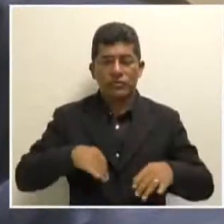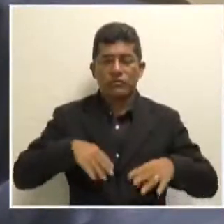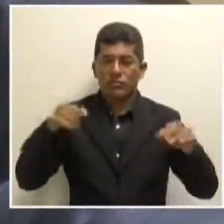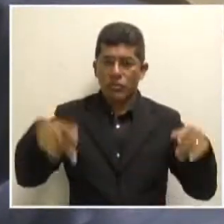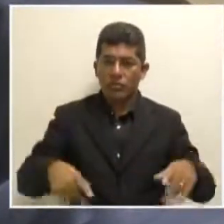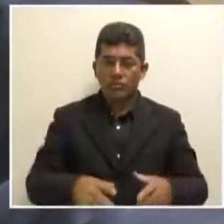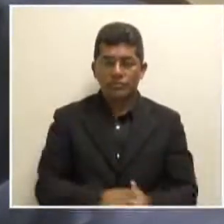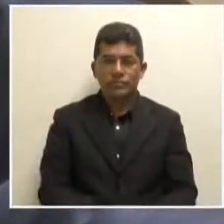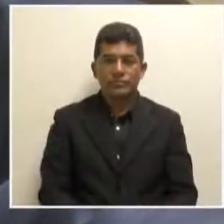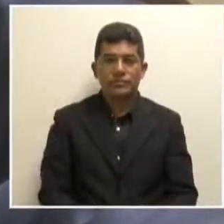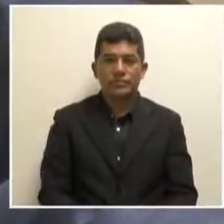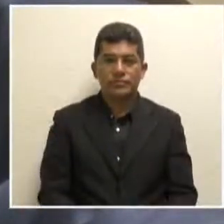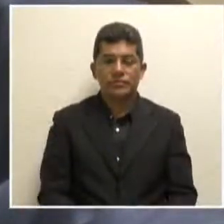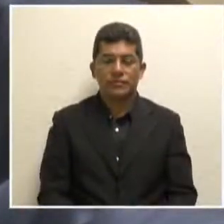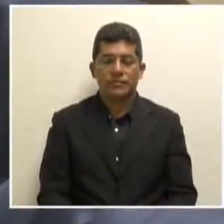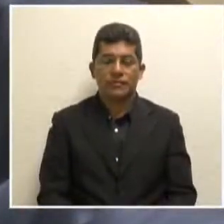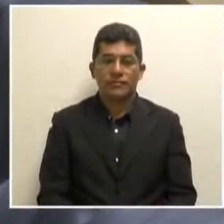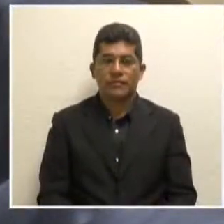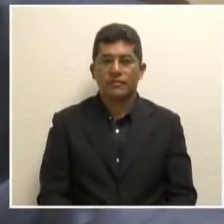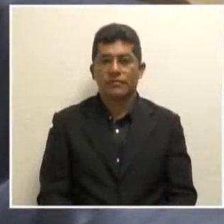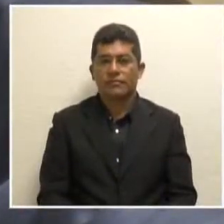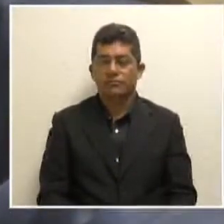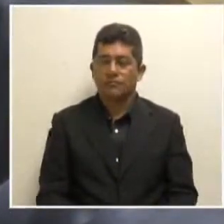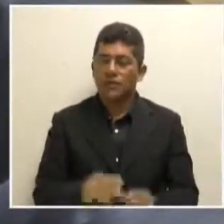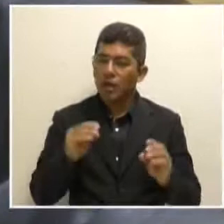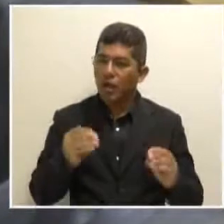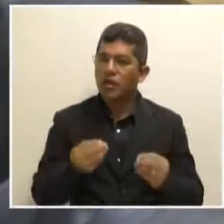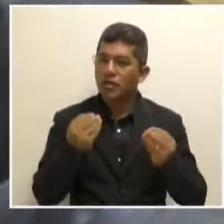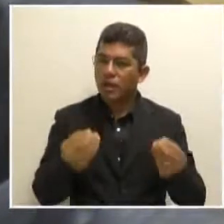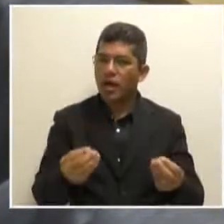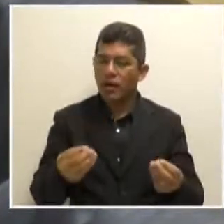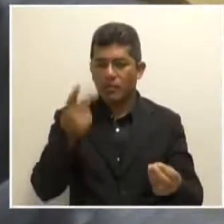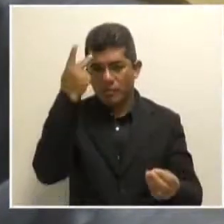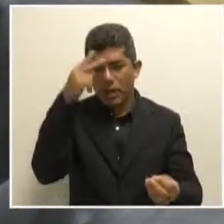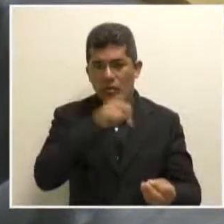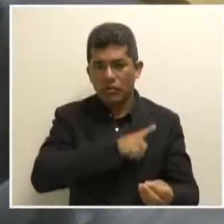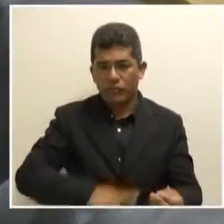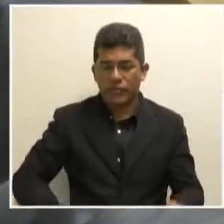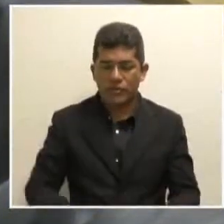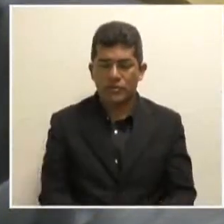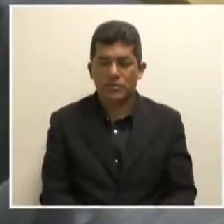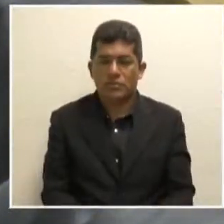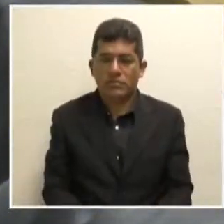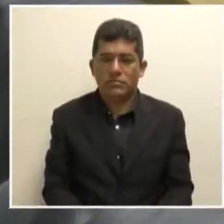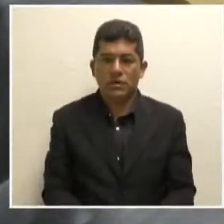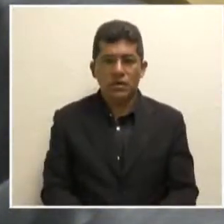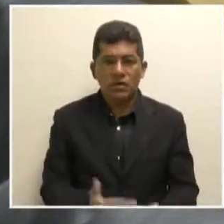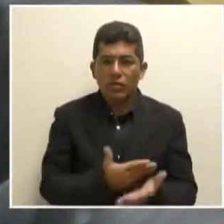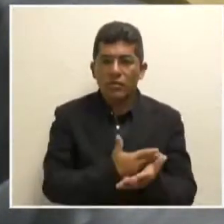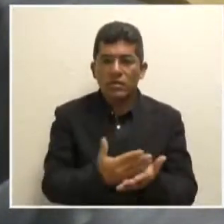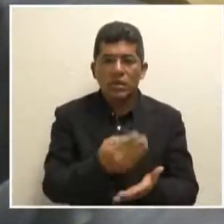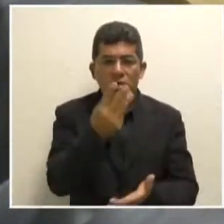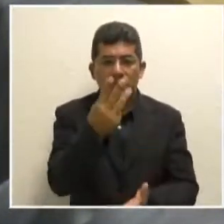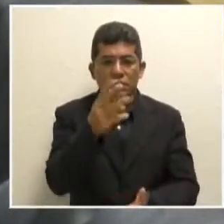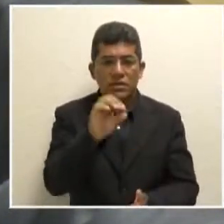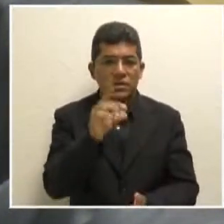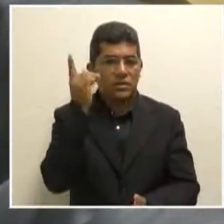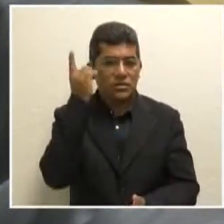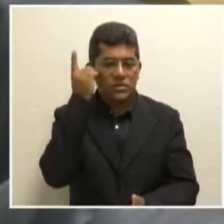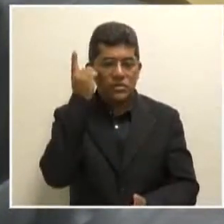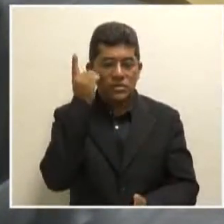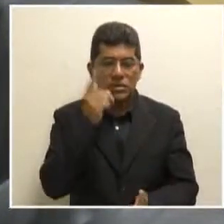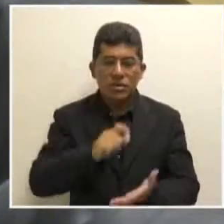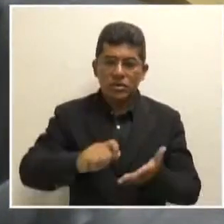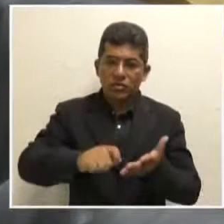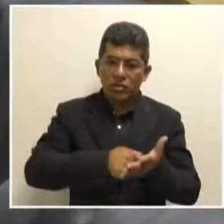vejo por este ângulo e dar oportunidade ao governo que se iniciou há 30 dias de